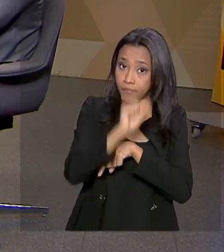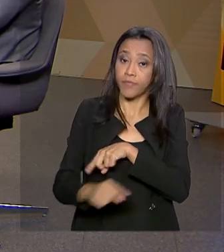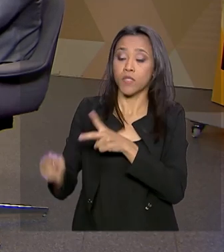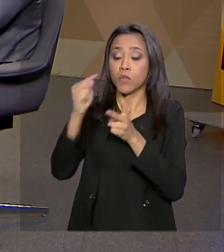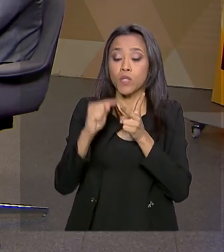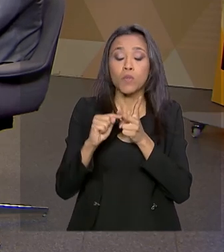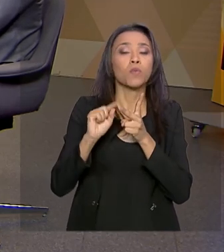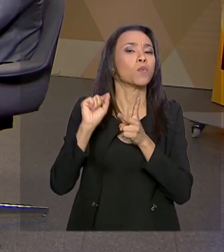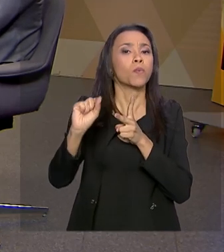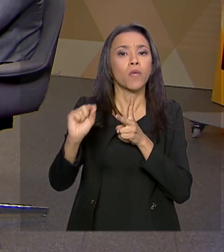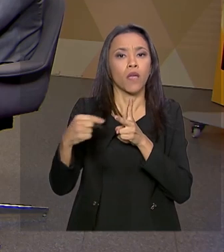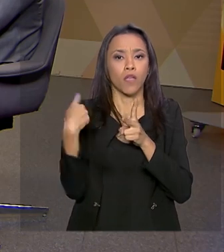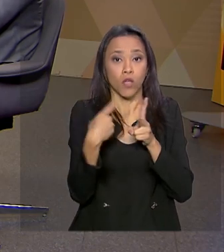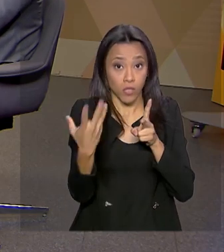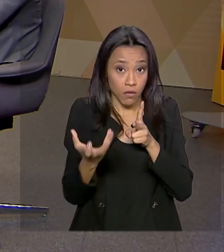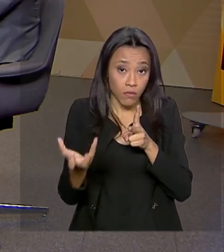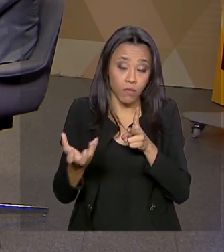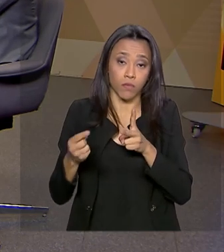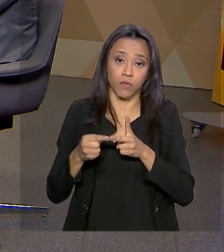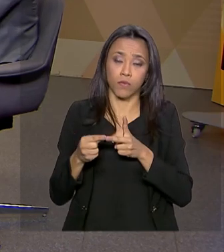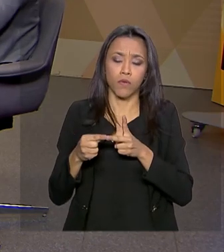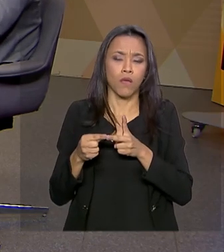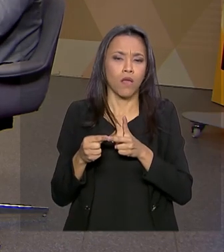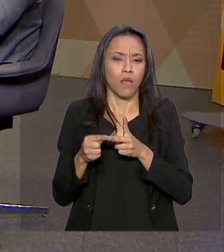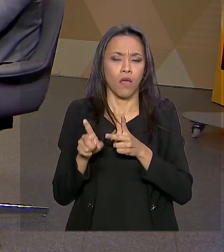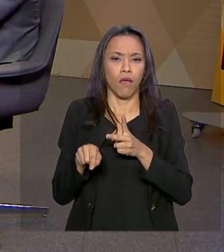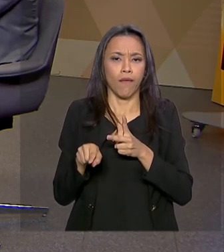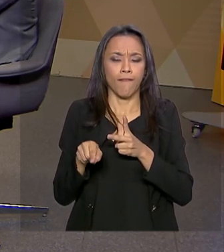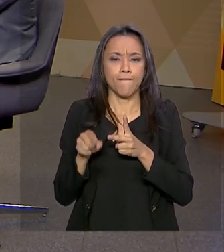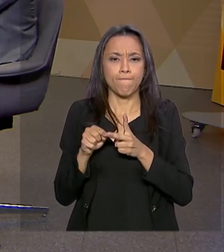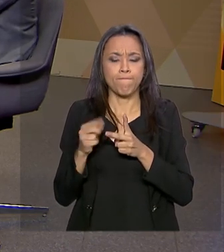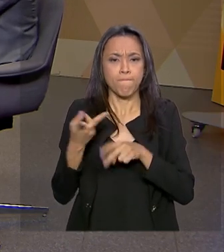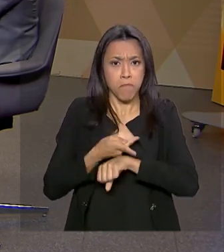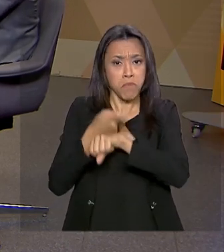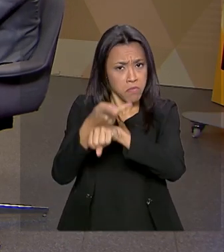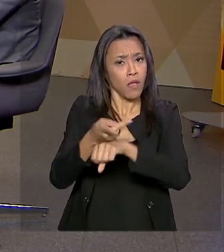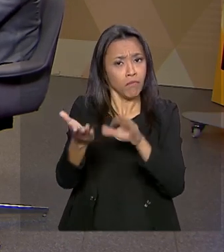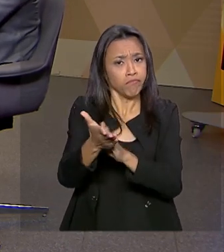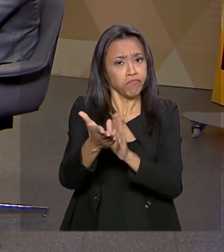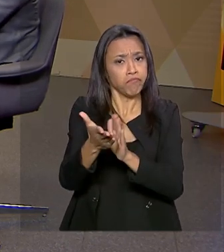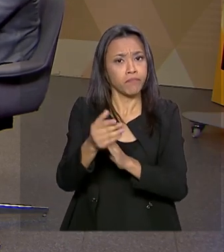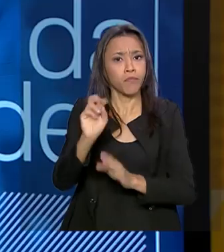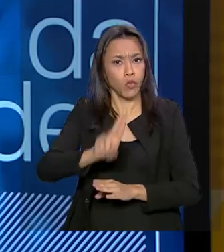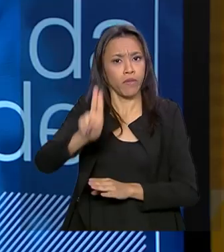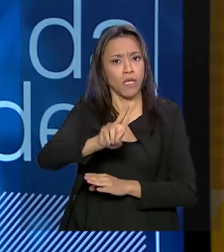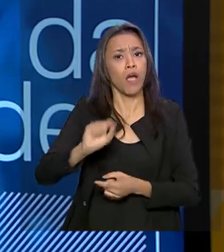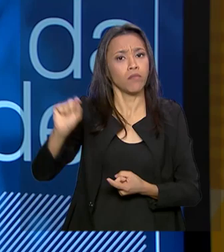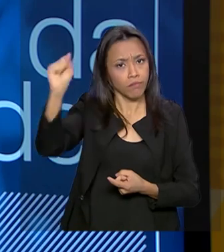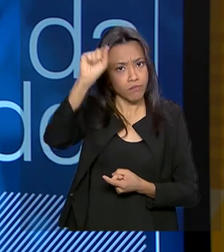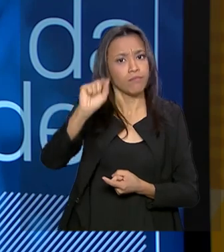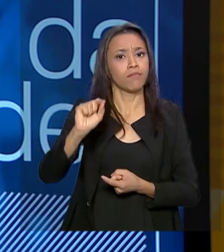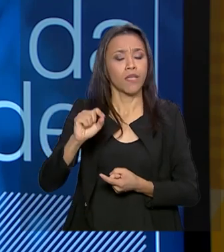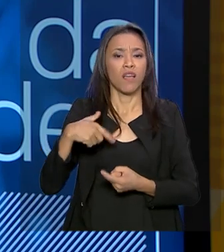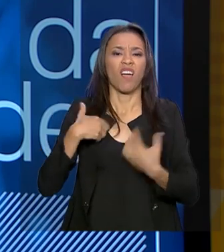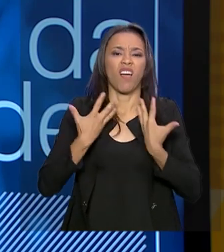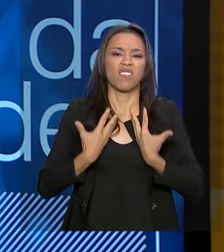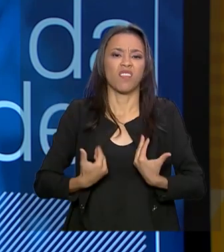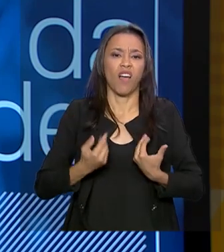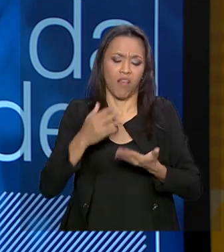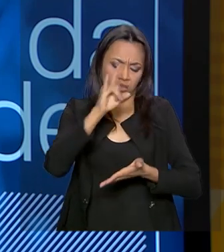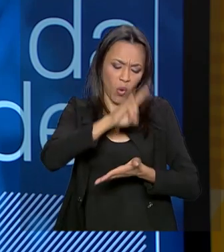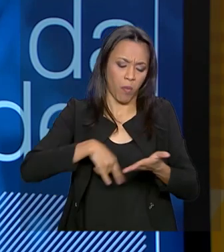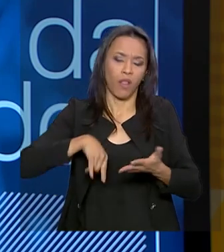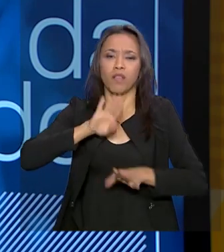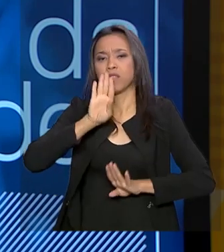também quer, acima de tudo, é premiar as universidades. Então, a gente está querendo dispensar de licitação aqueles